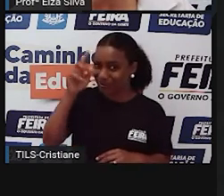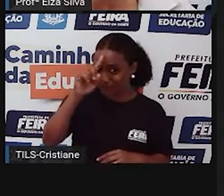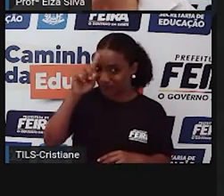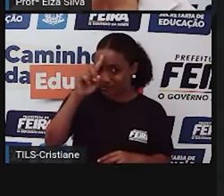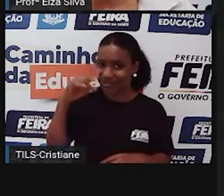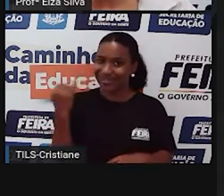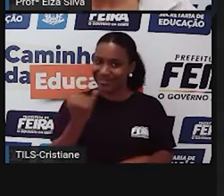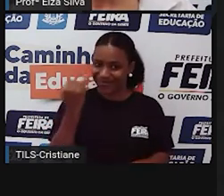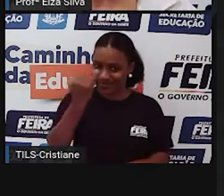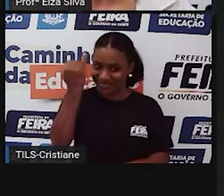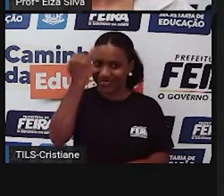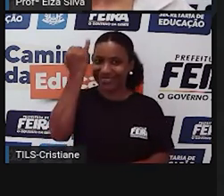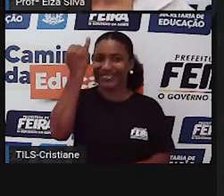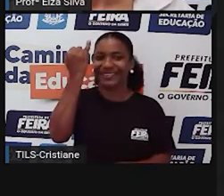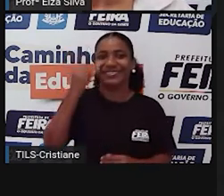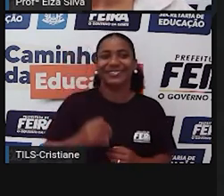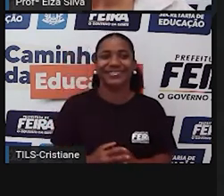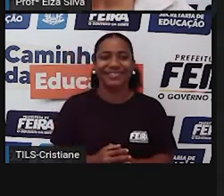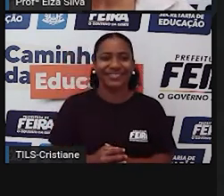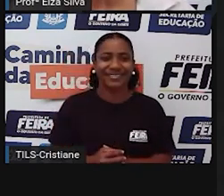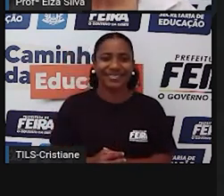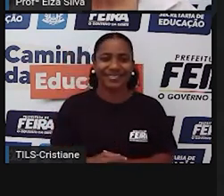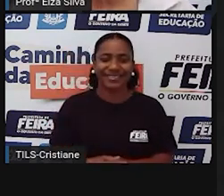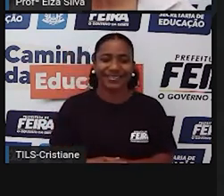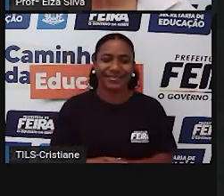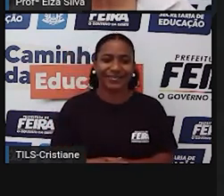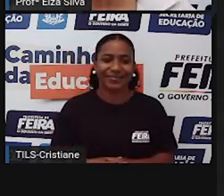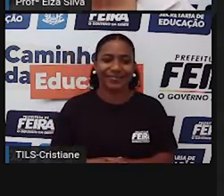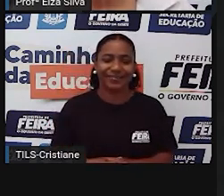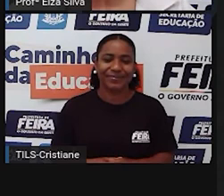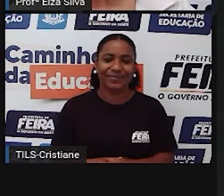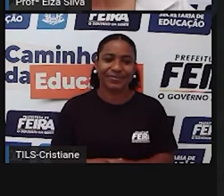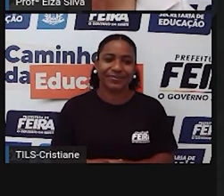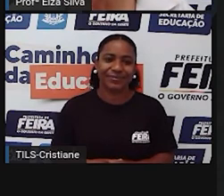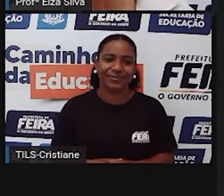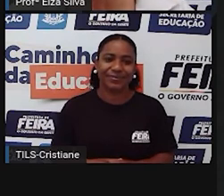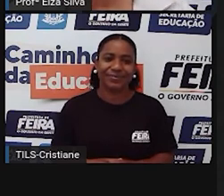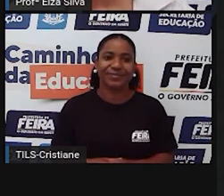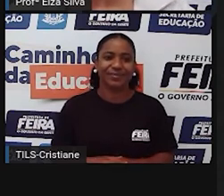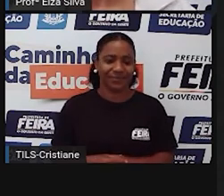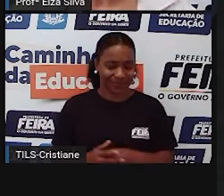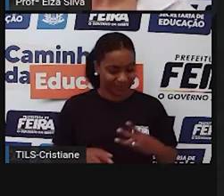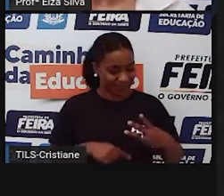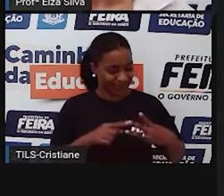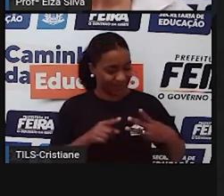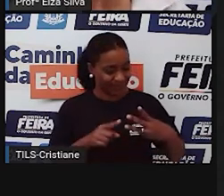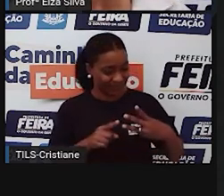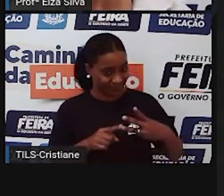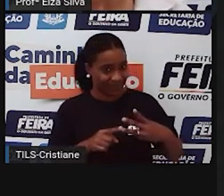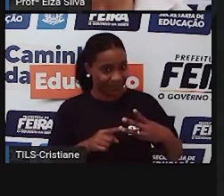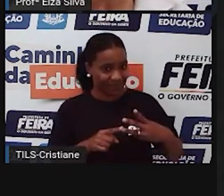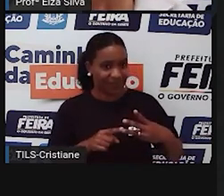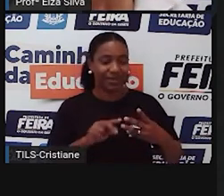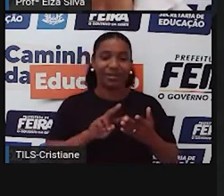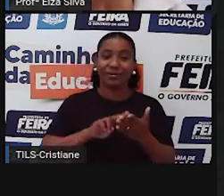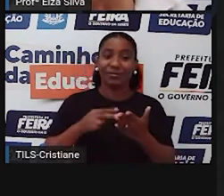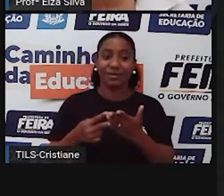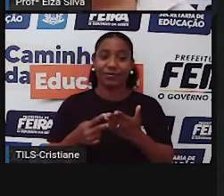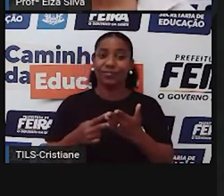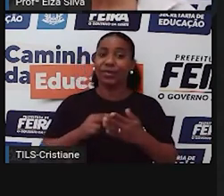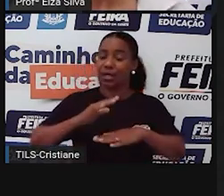three, actions, which is lower than words. As ações falam mais alto do que palavras.